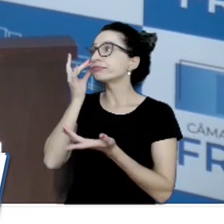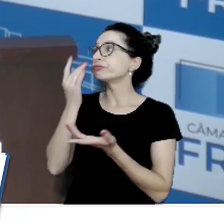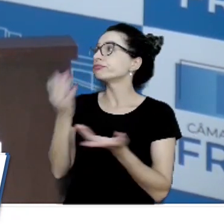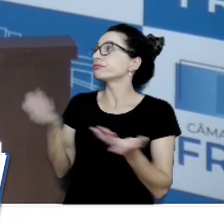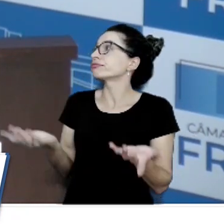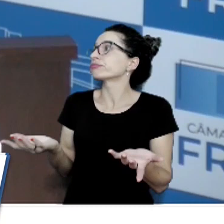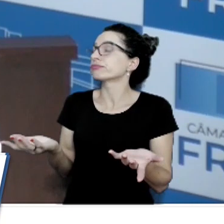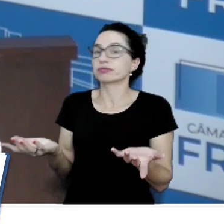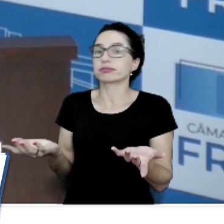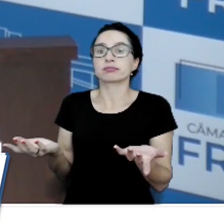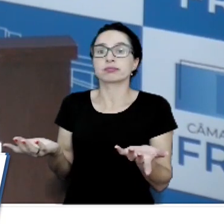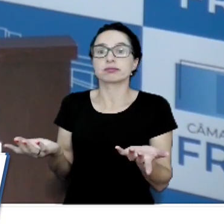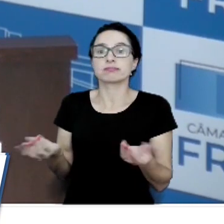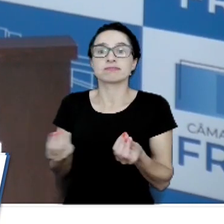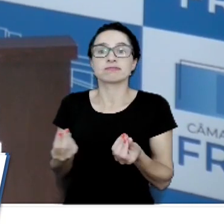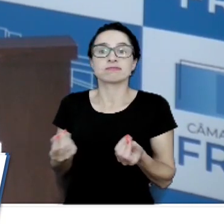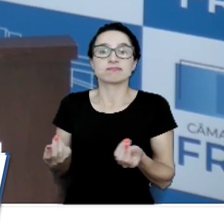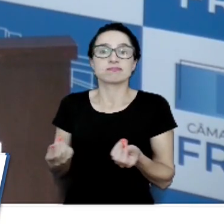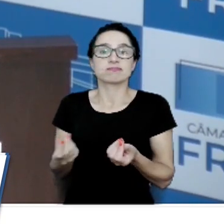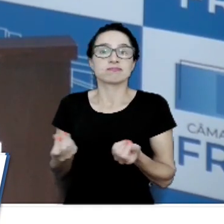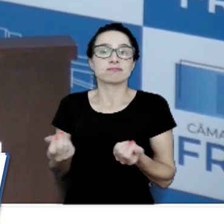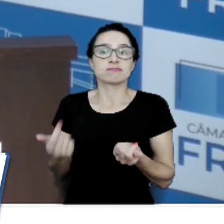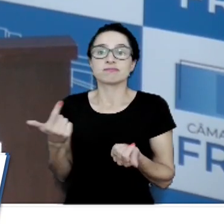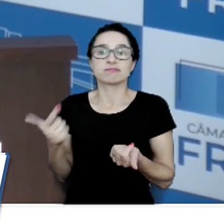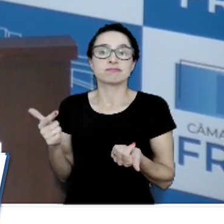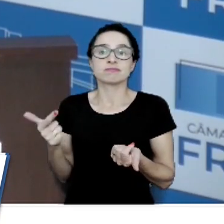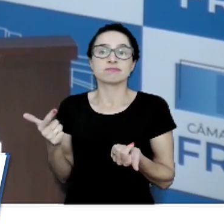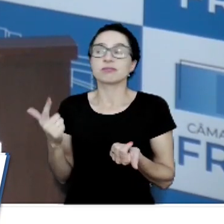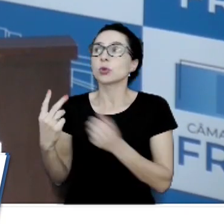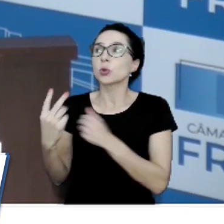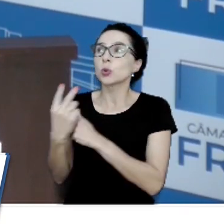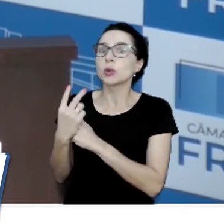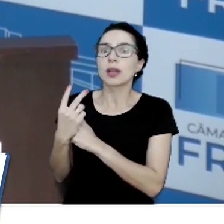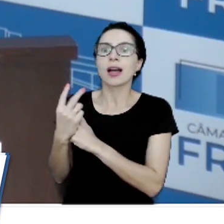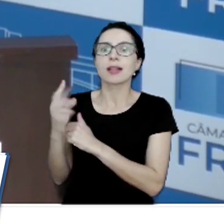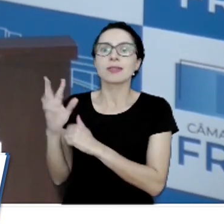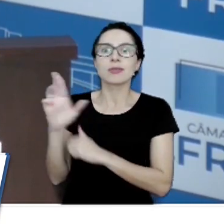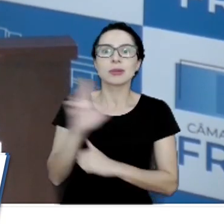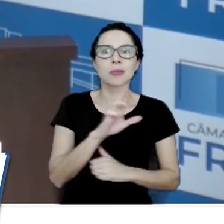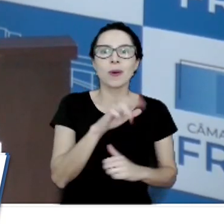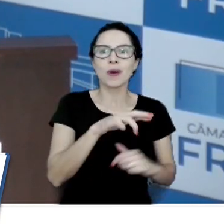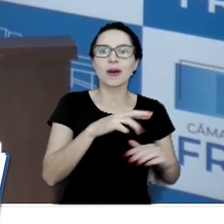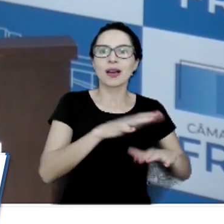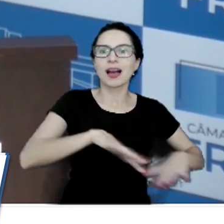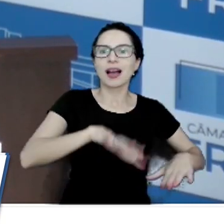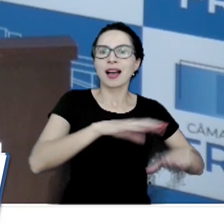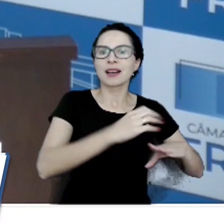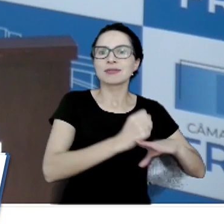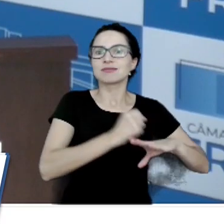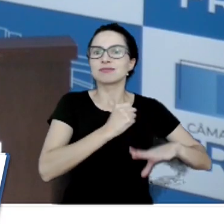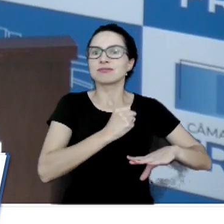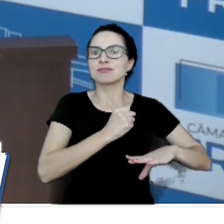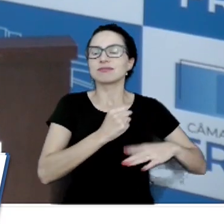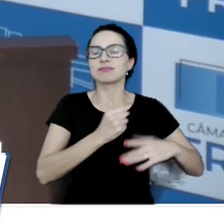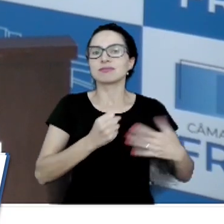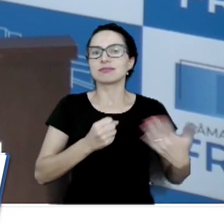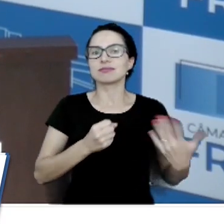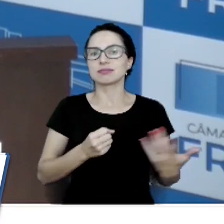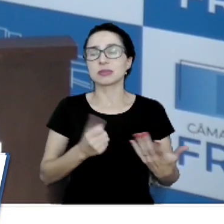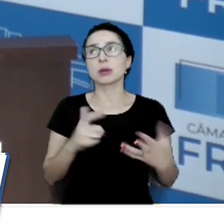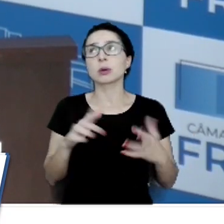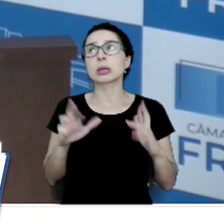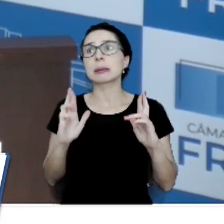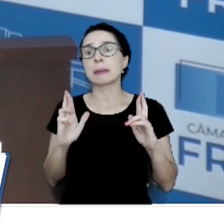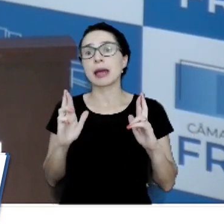essa defesa do setor. E espero que agora nós